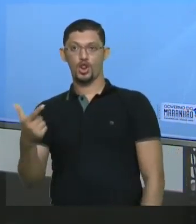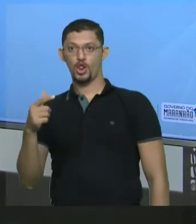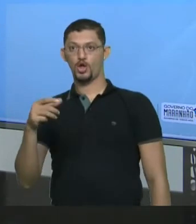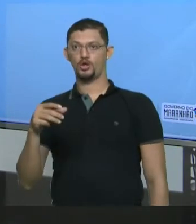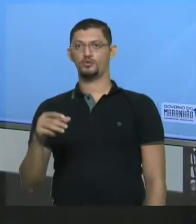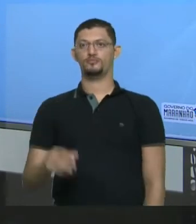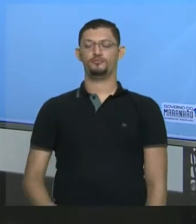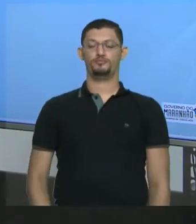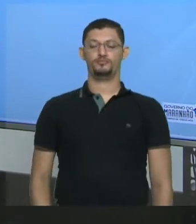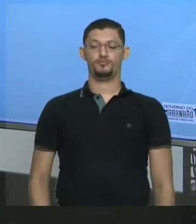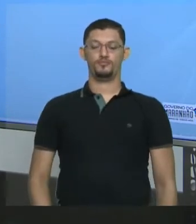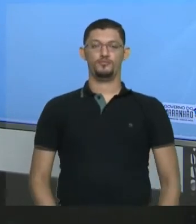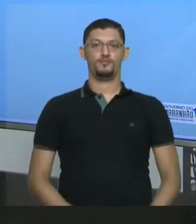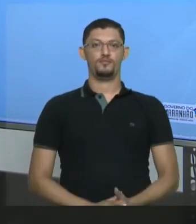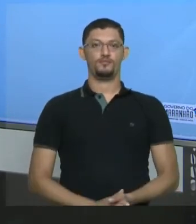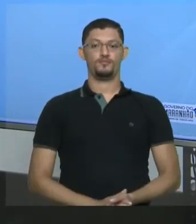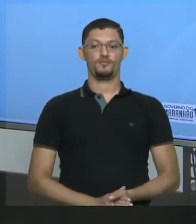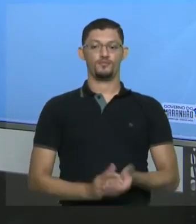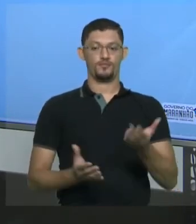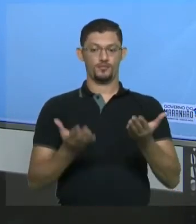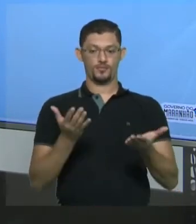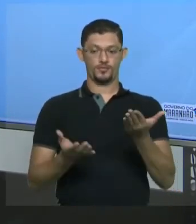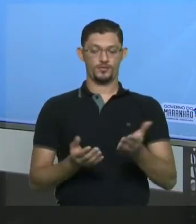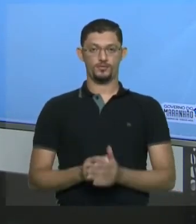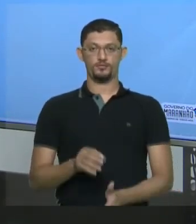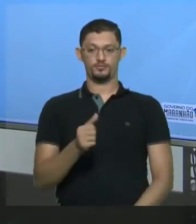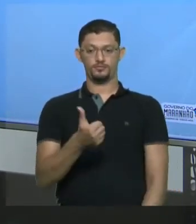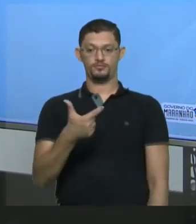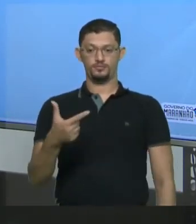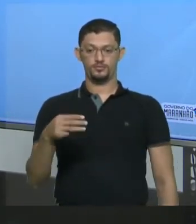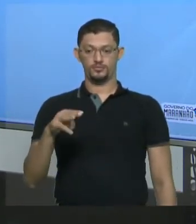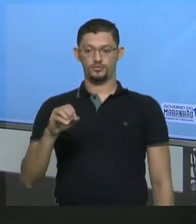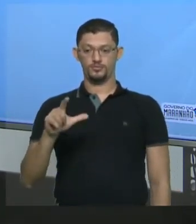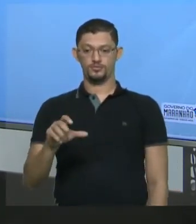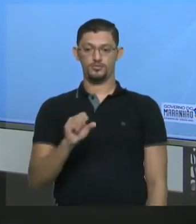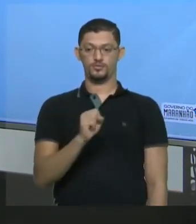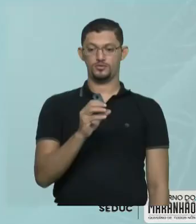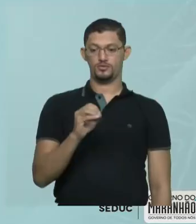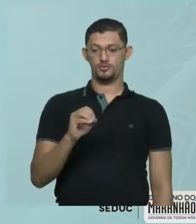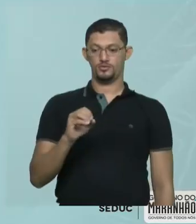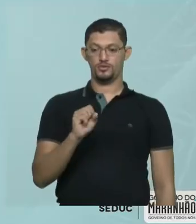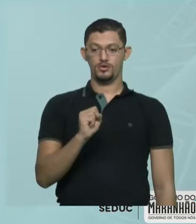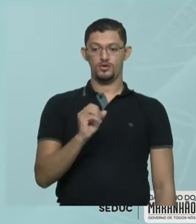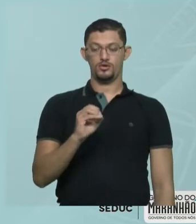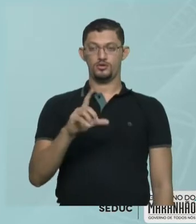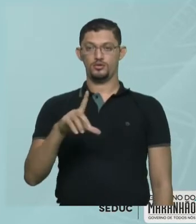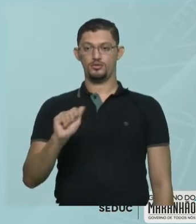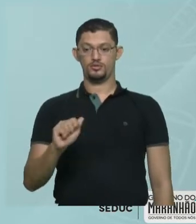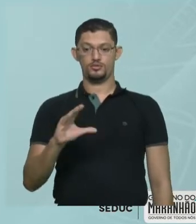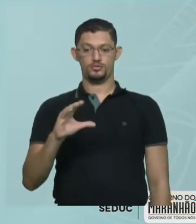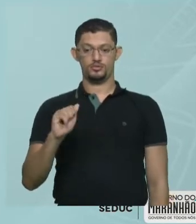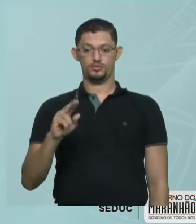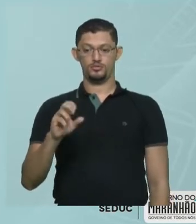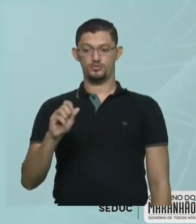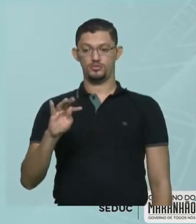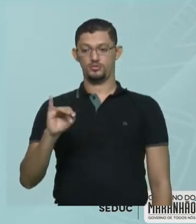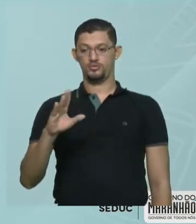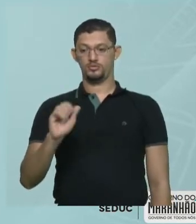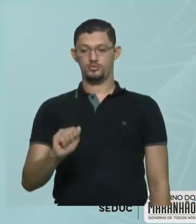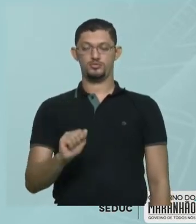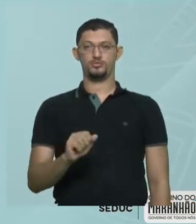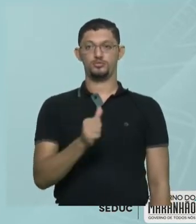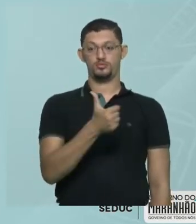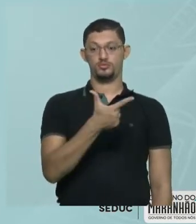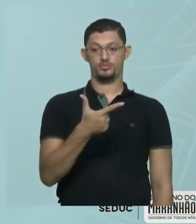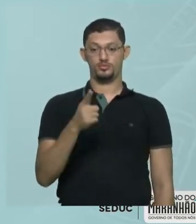a quantidade de matéria do soluto, que é 12 mols de soda cáustica, pelo volume da solução, 12 por 3, nós achamos que a concentração da